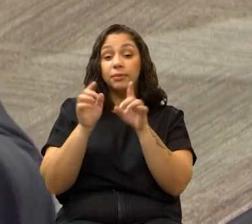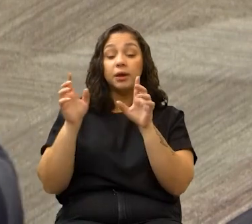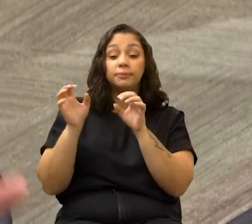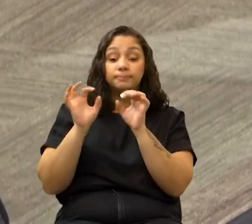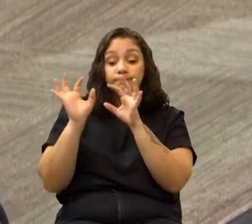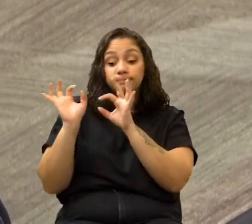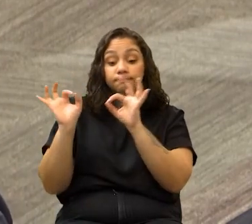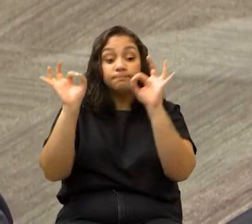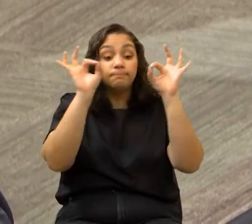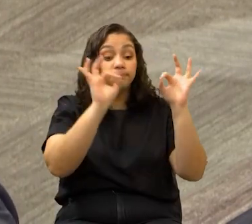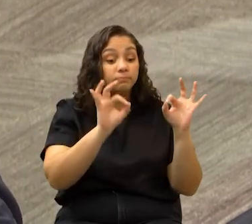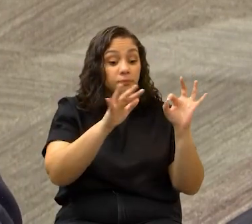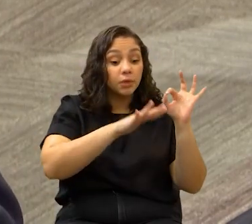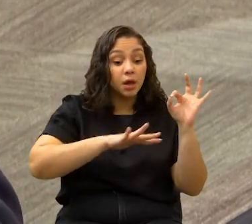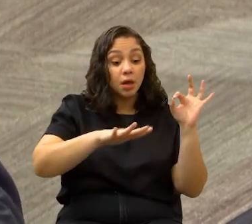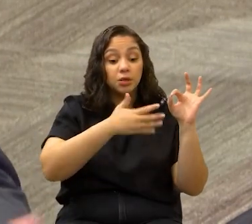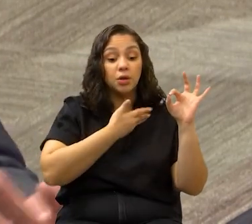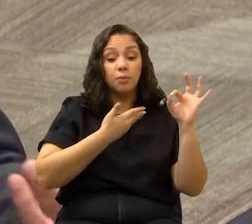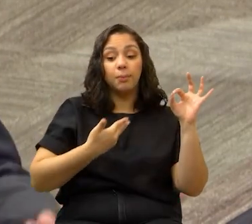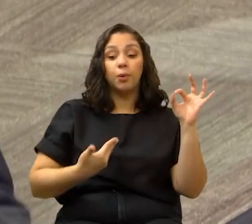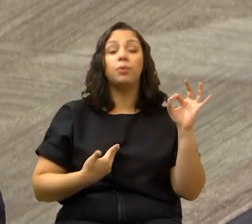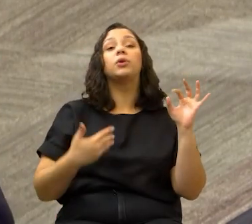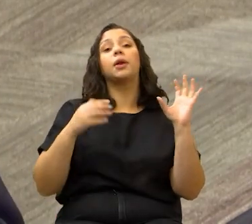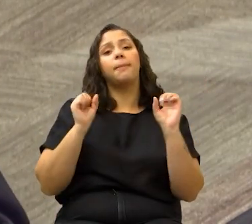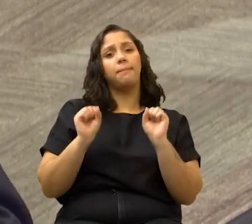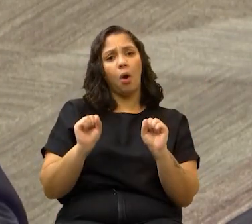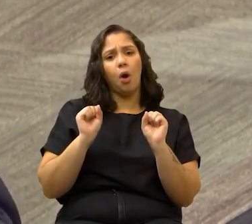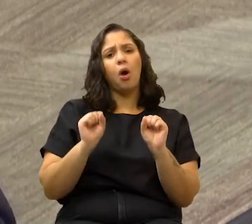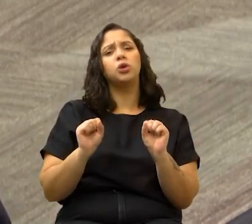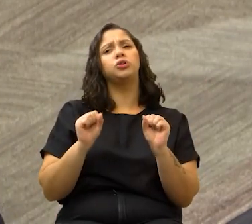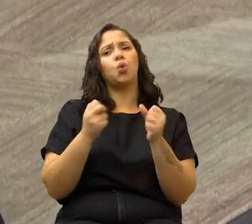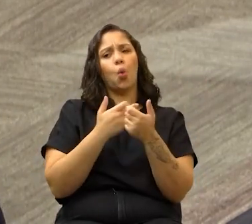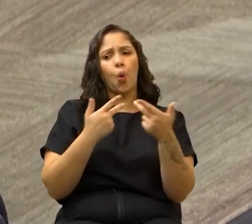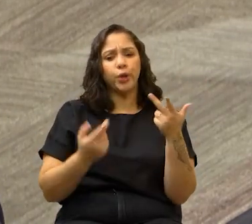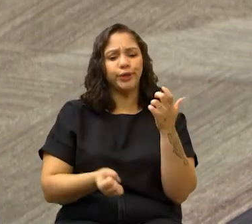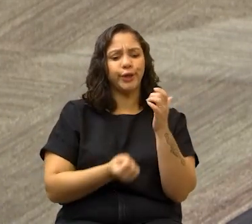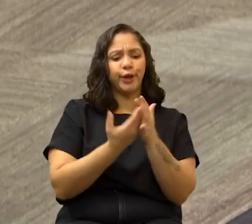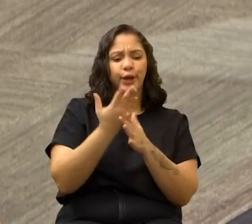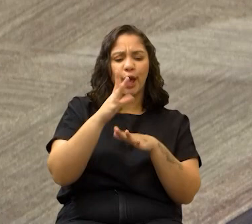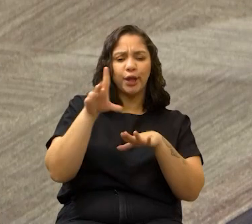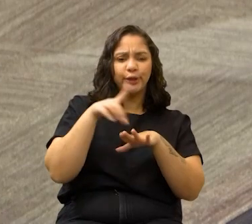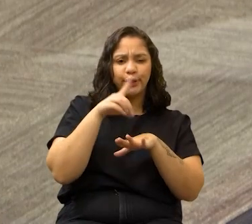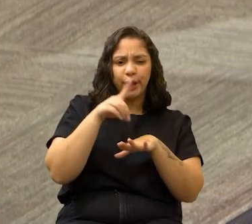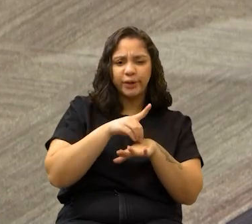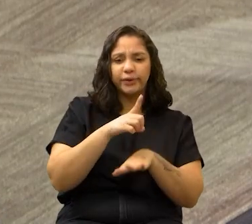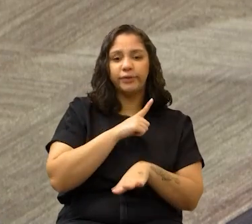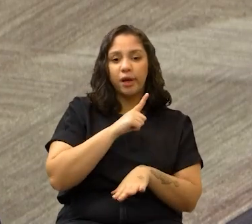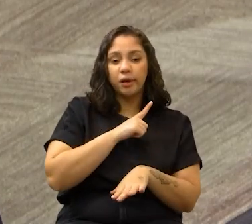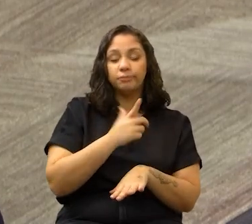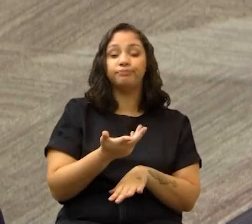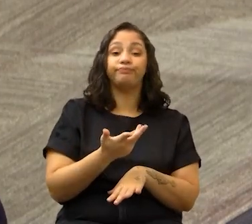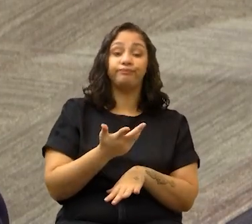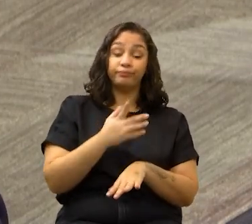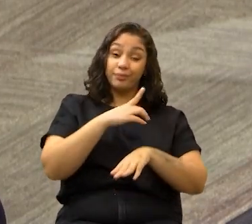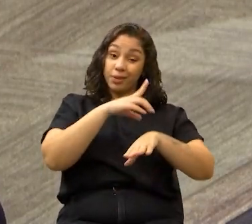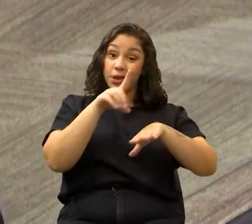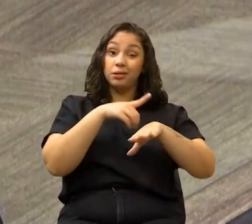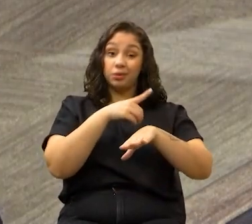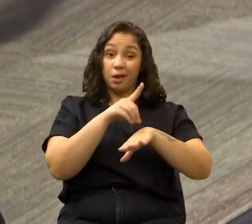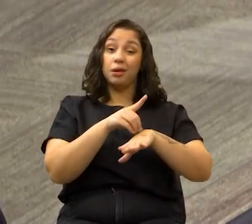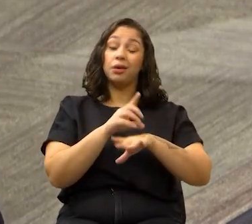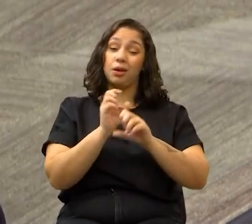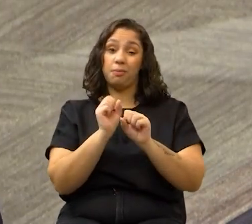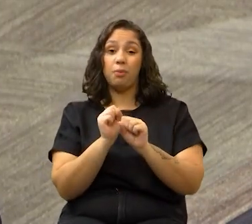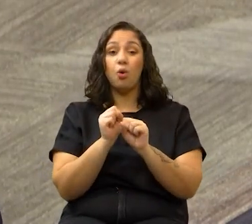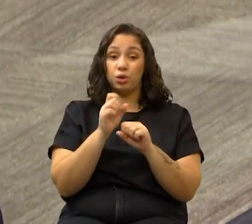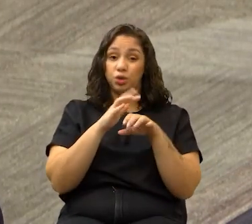também depois lançar o olhar para espaços públicos que possam ter criadores de dengue. A dengue,